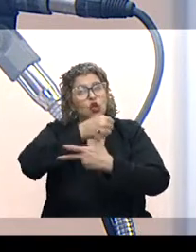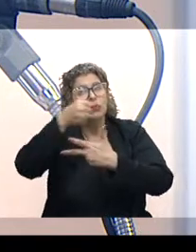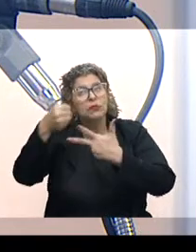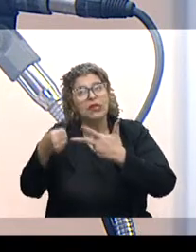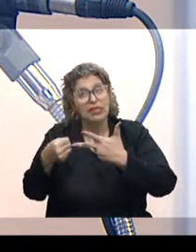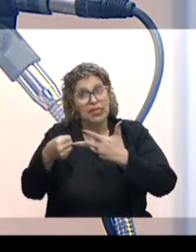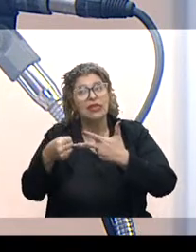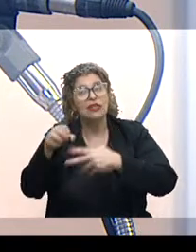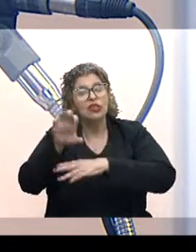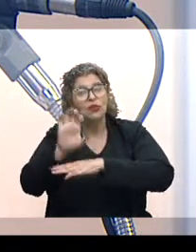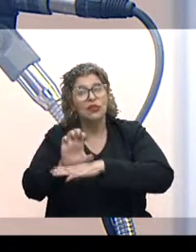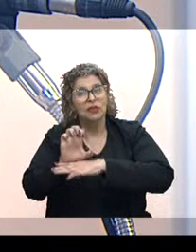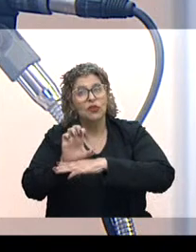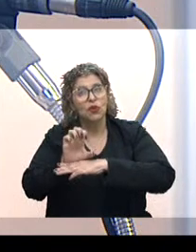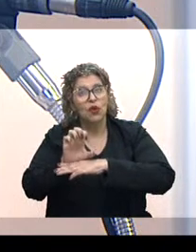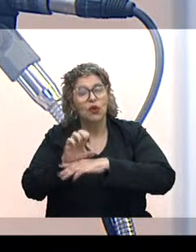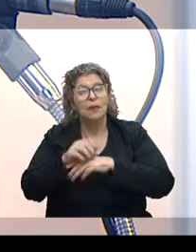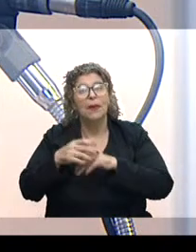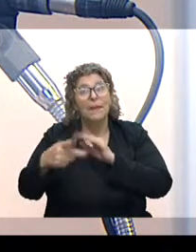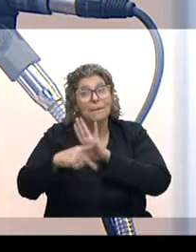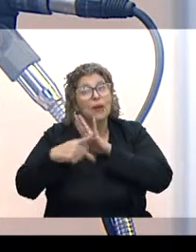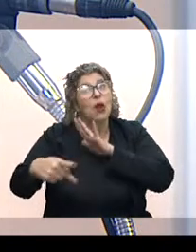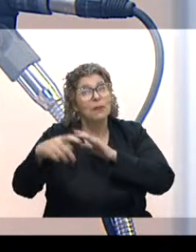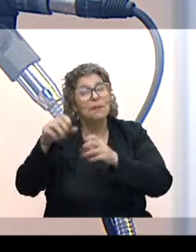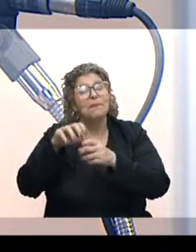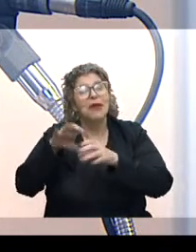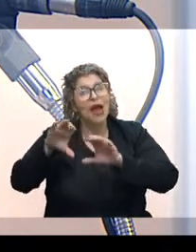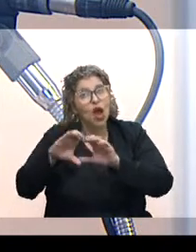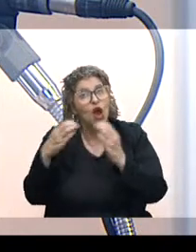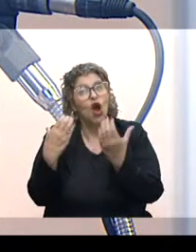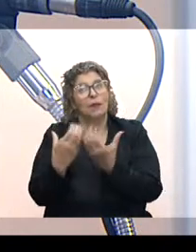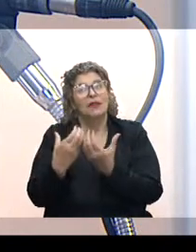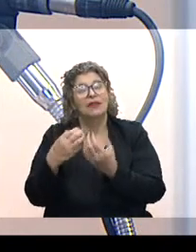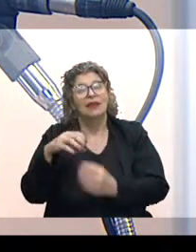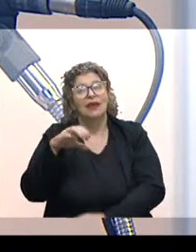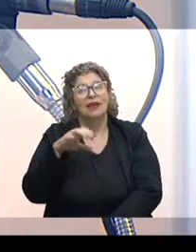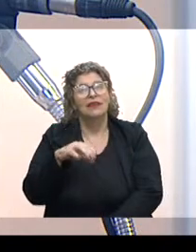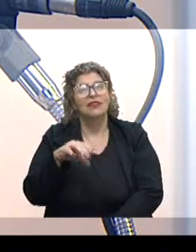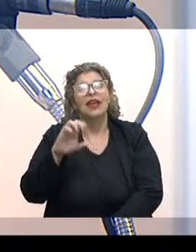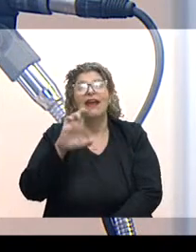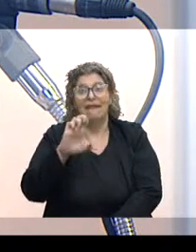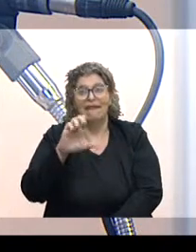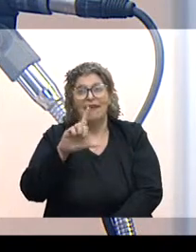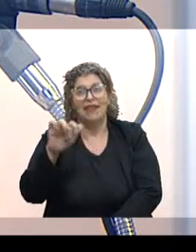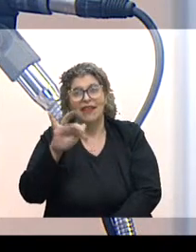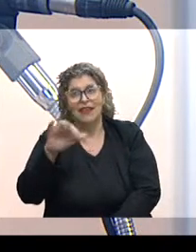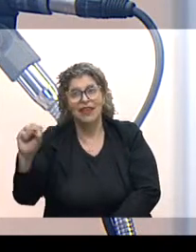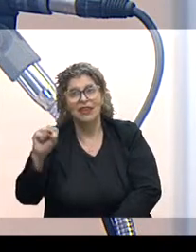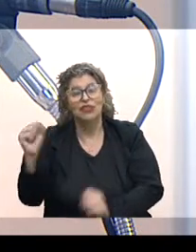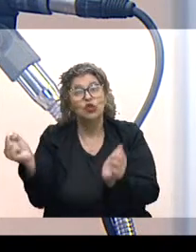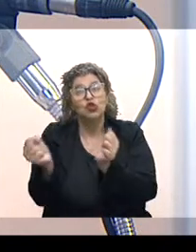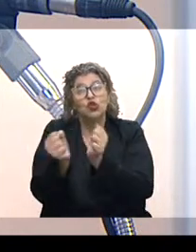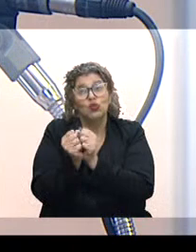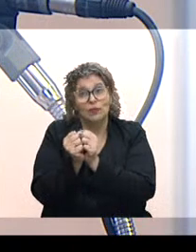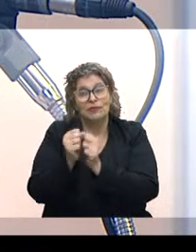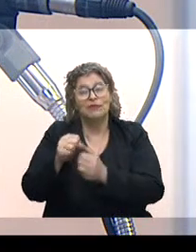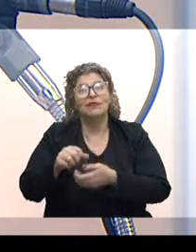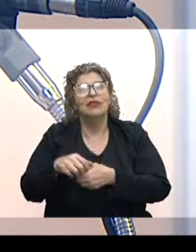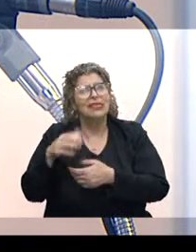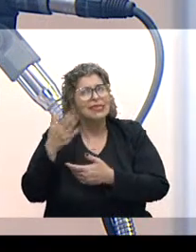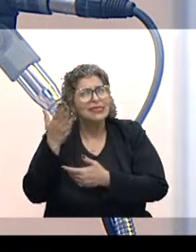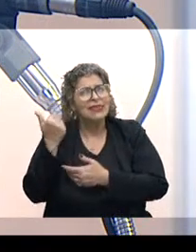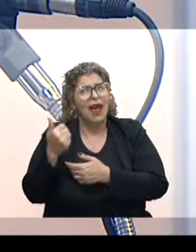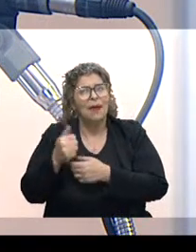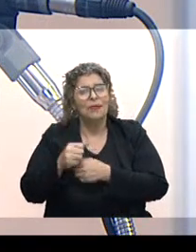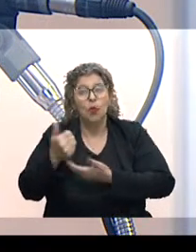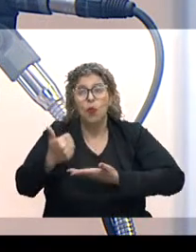do Estado, em prol da comunidade. E a Elis, que também já temos uma caminhada e algumas frentes juntos, sabe o